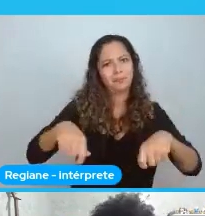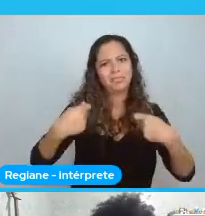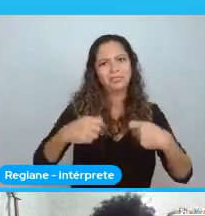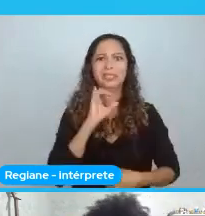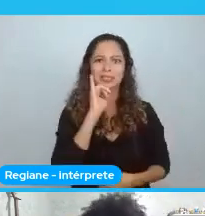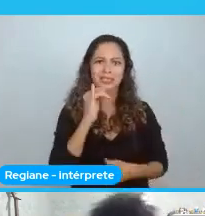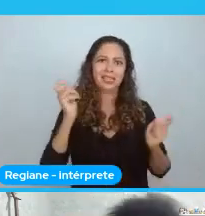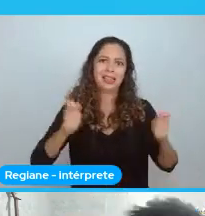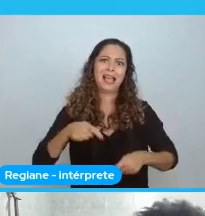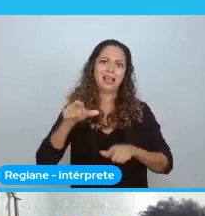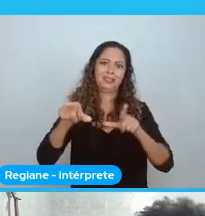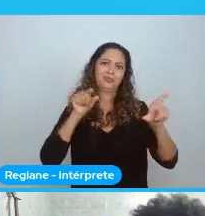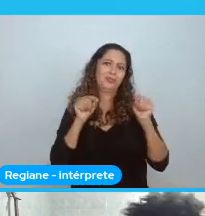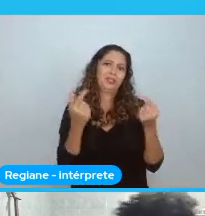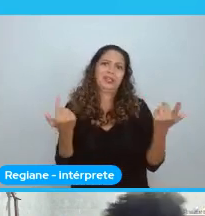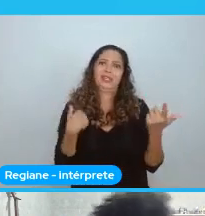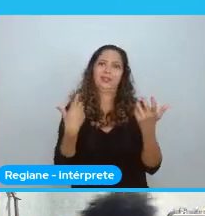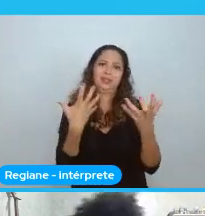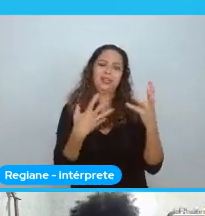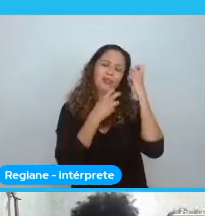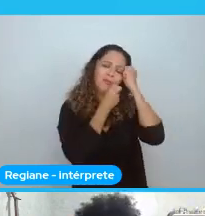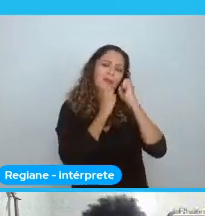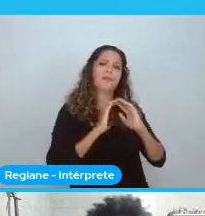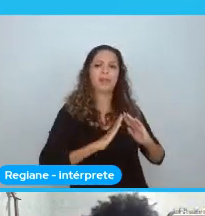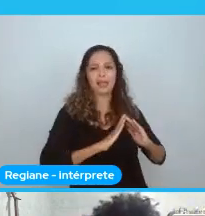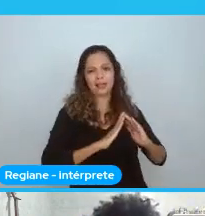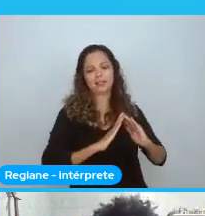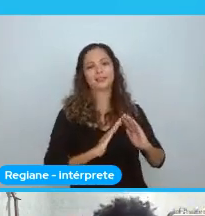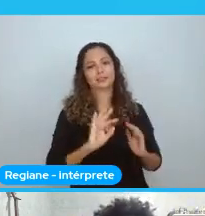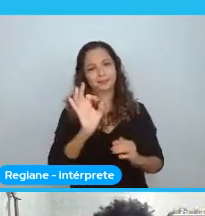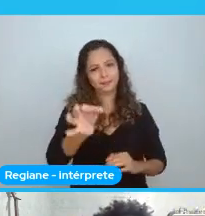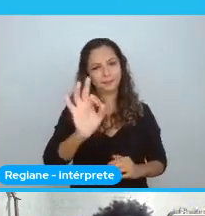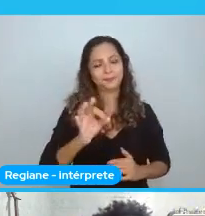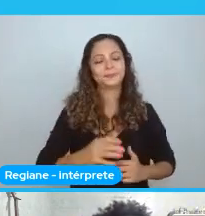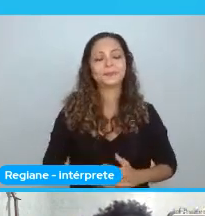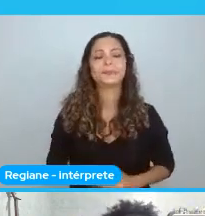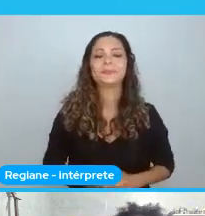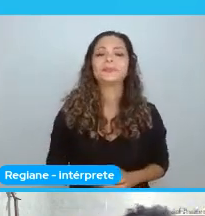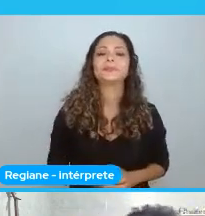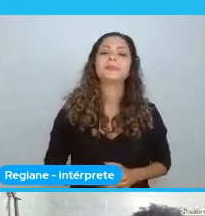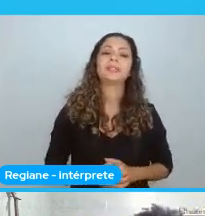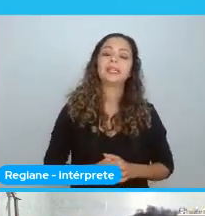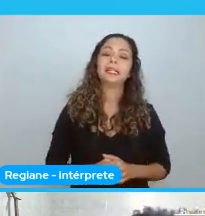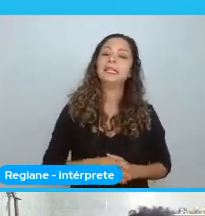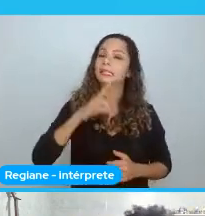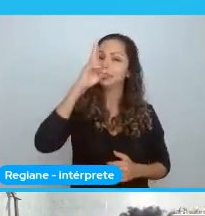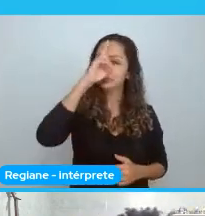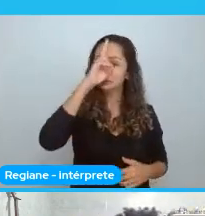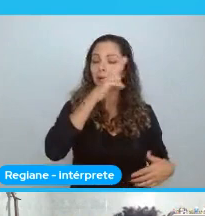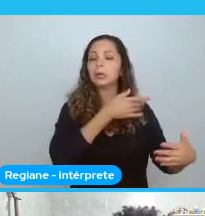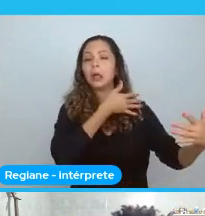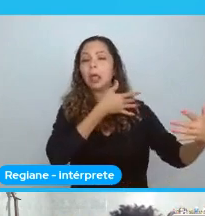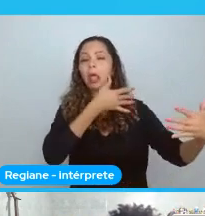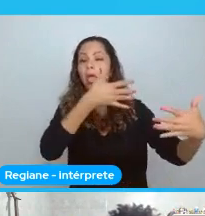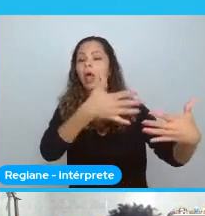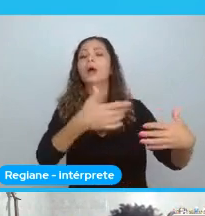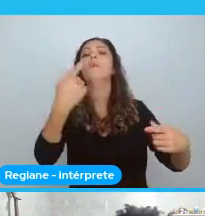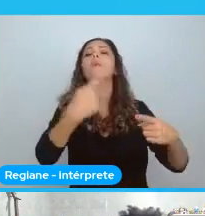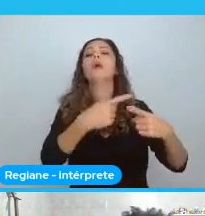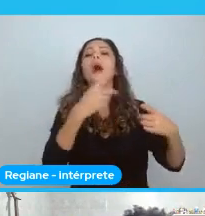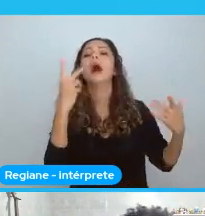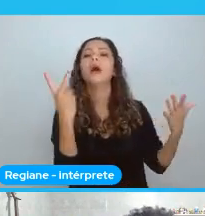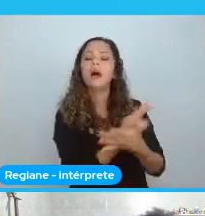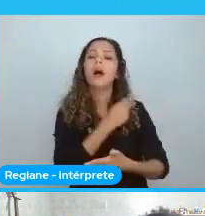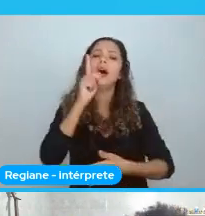tivesse a opção. Eu estaria dormindo. Mas enfim. Voltando à história. E aí. Tudo. Tudo. Isso são consequências do racismo. Porque se